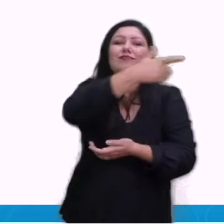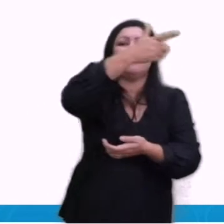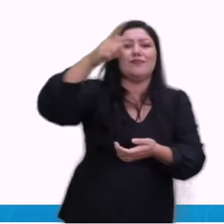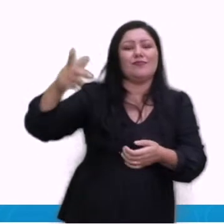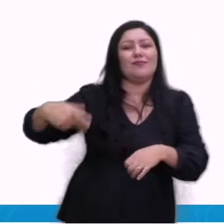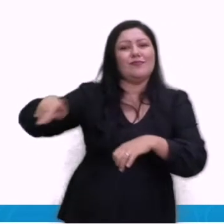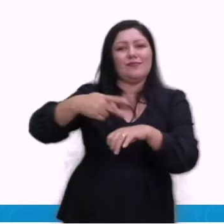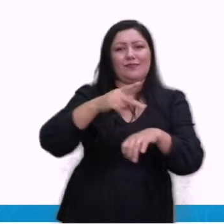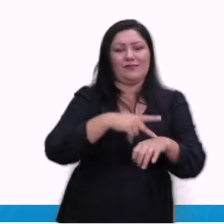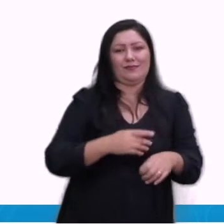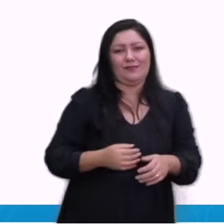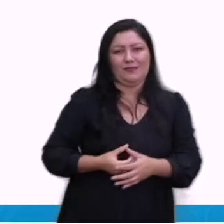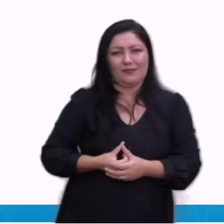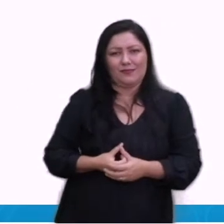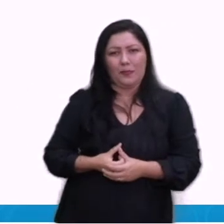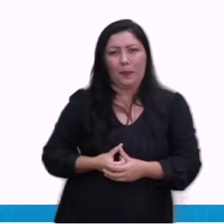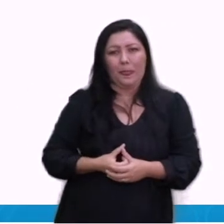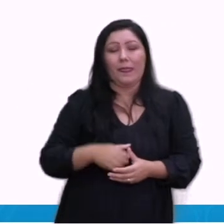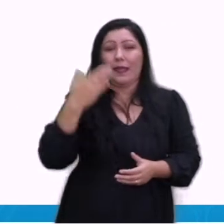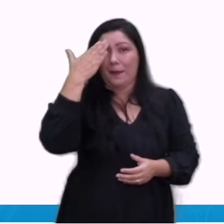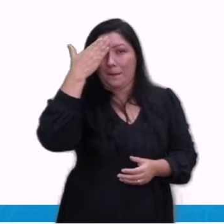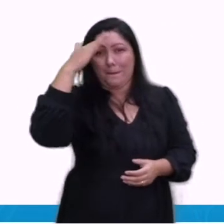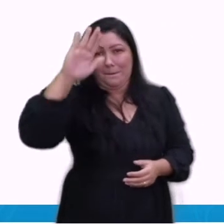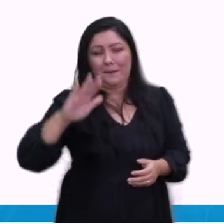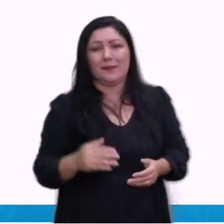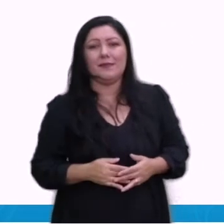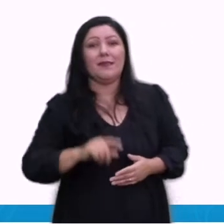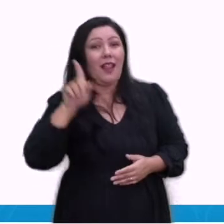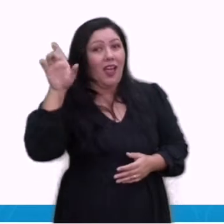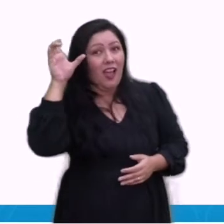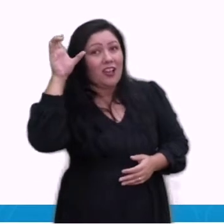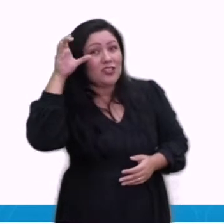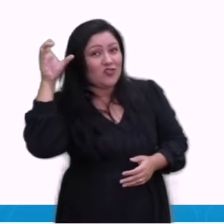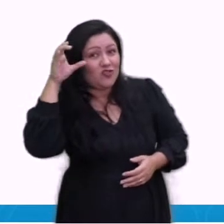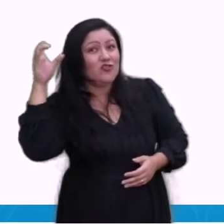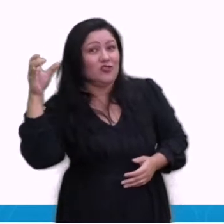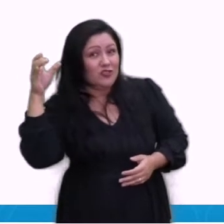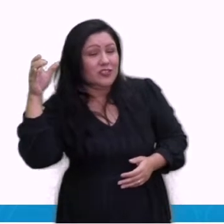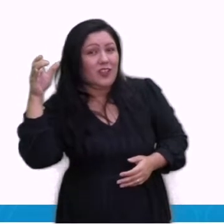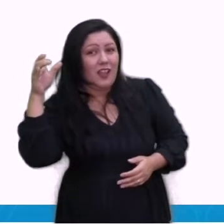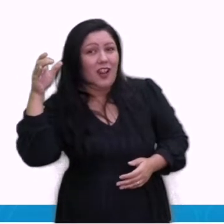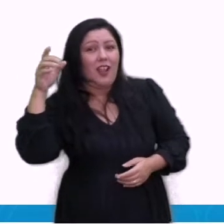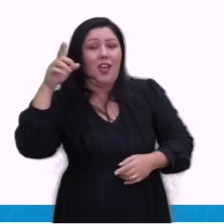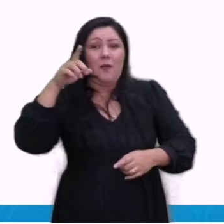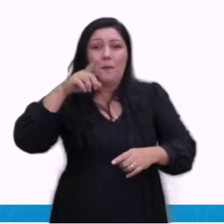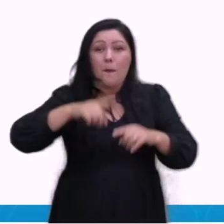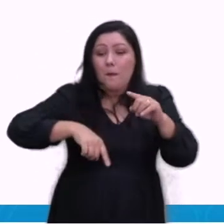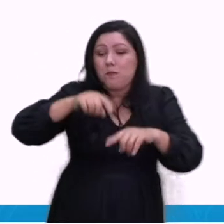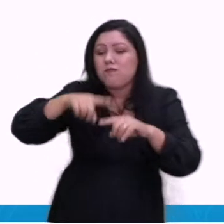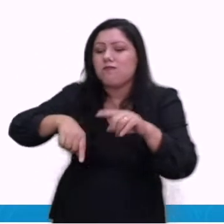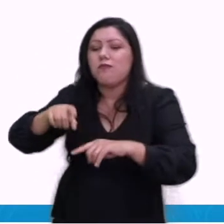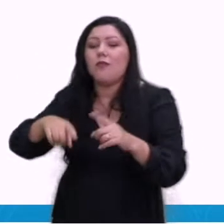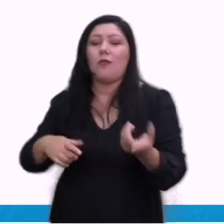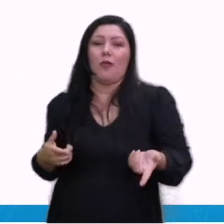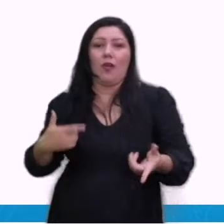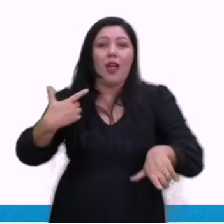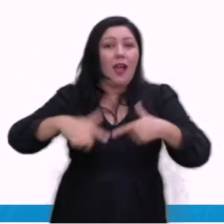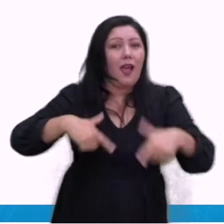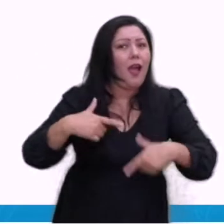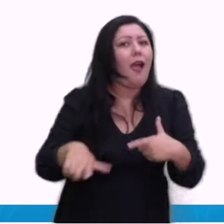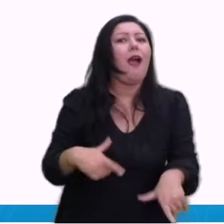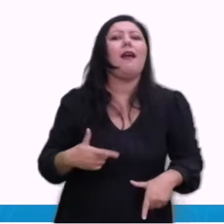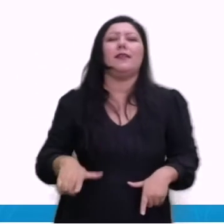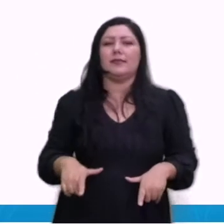industrializados dos outros países. Principalmente hoje a China que é o celeiro do mundo em termos de mão de obra,